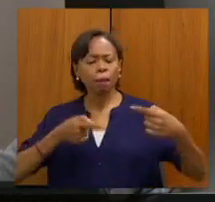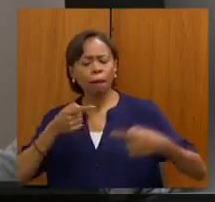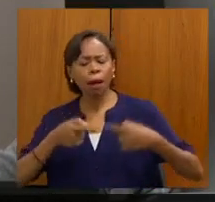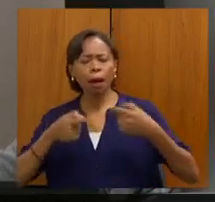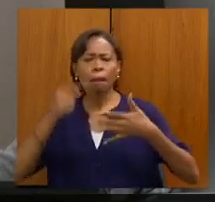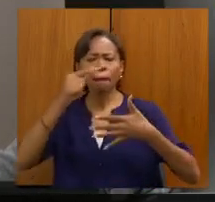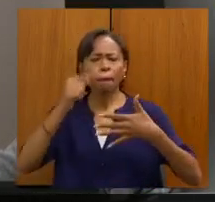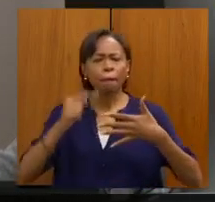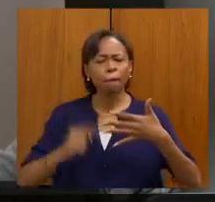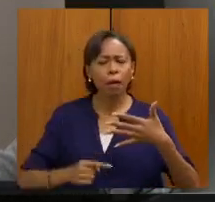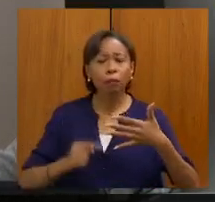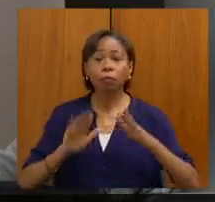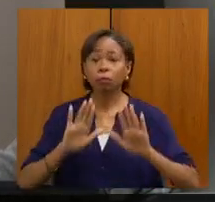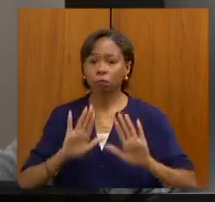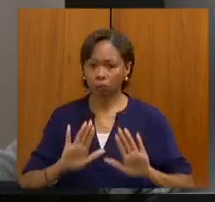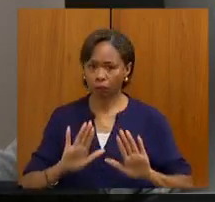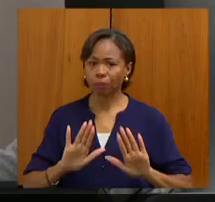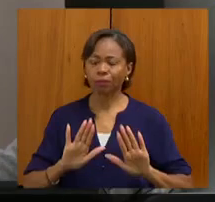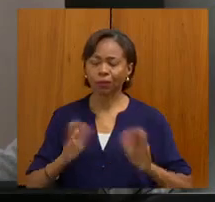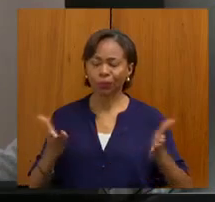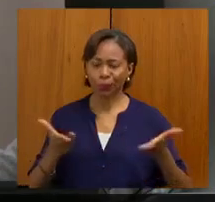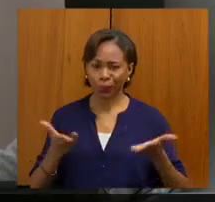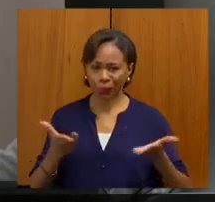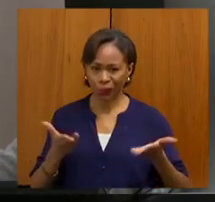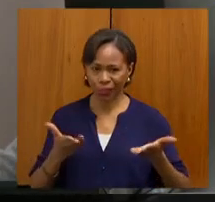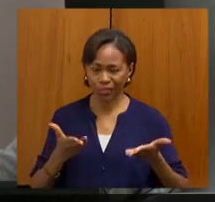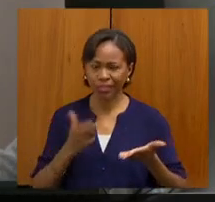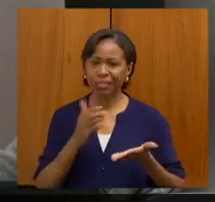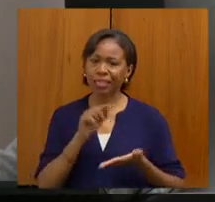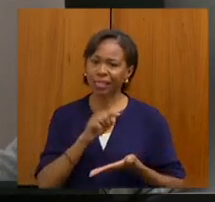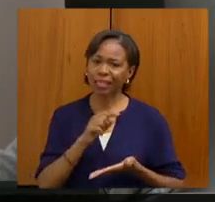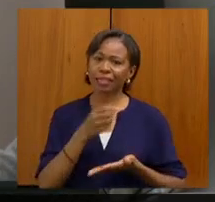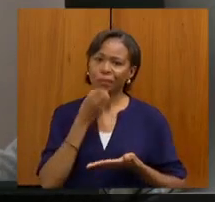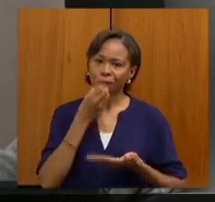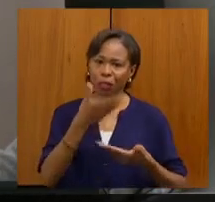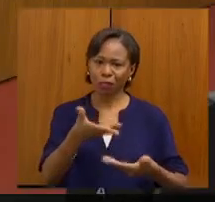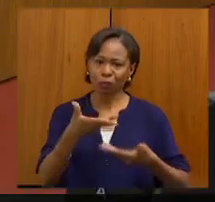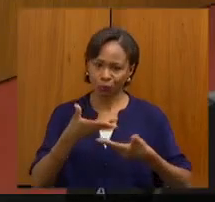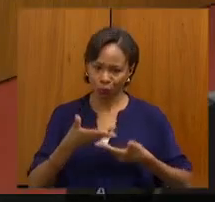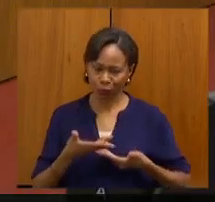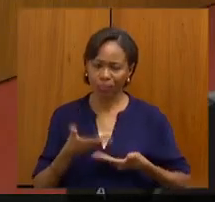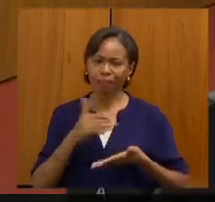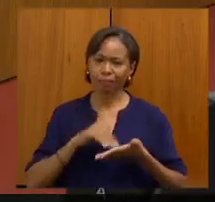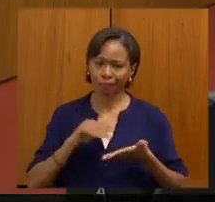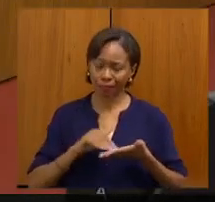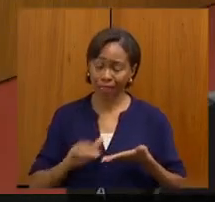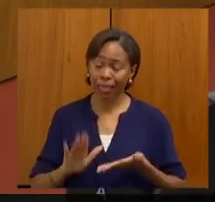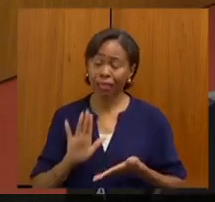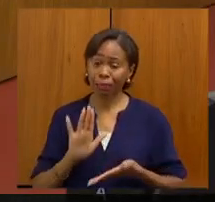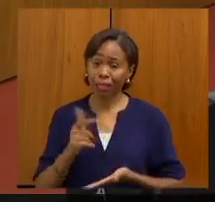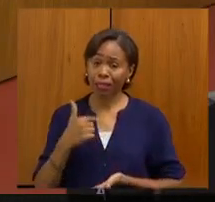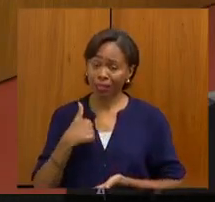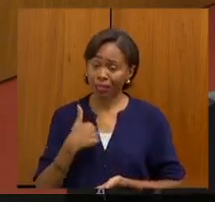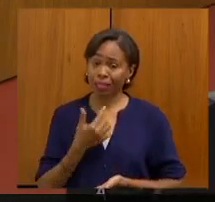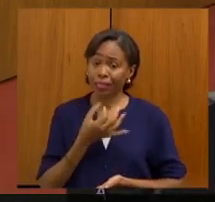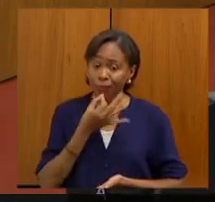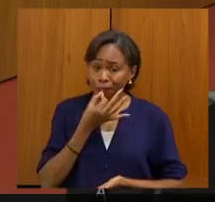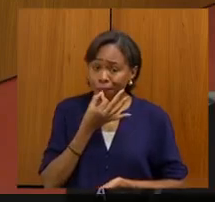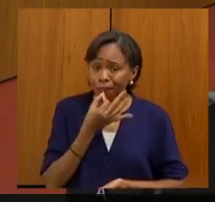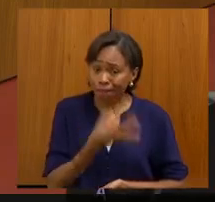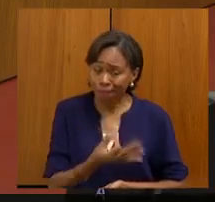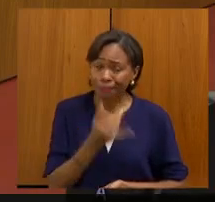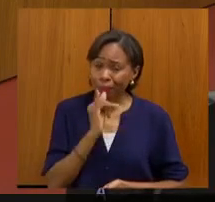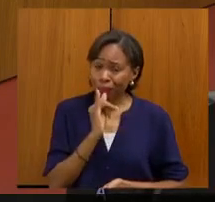pontos. Mas eu quero deixar aqui, nessa vinda do senhor secretário à casa, essa minha manifestação de